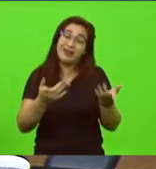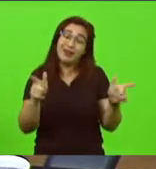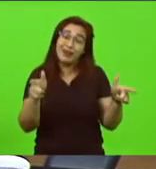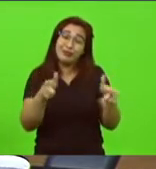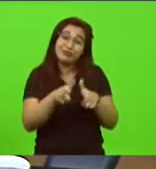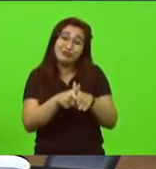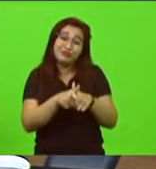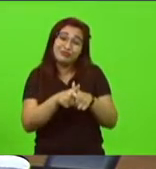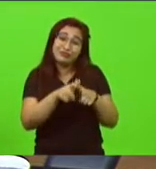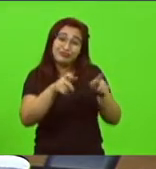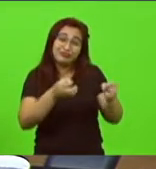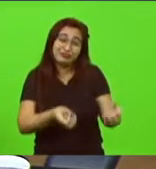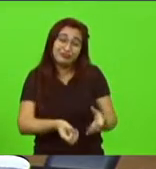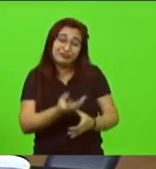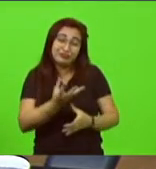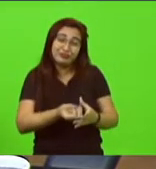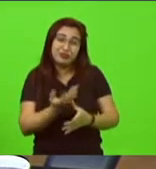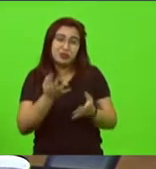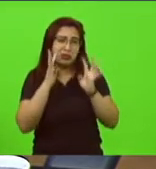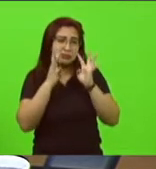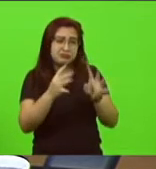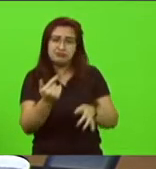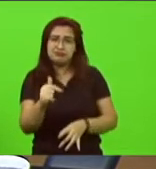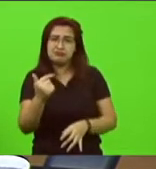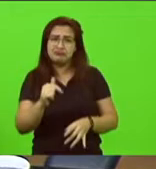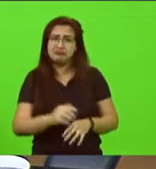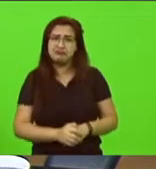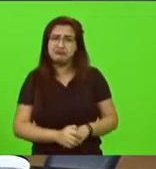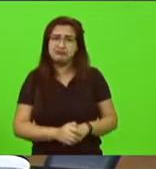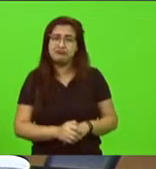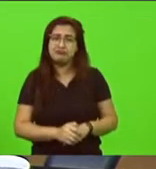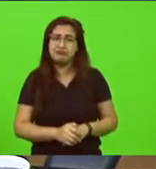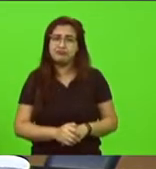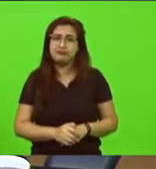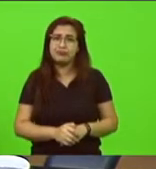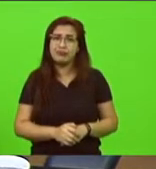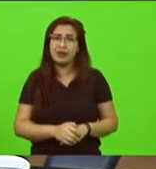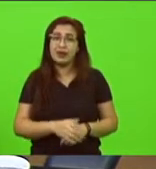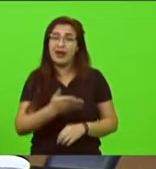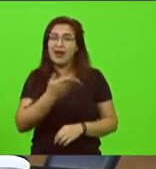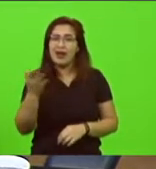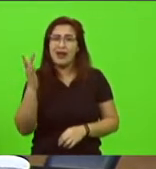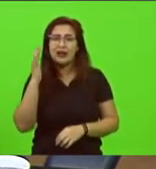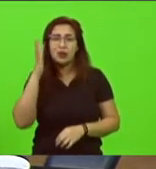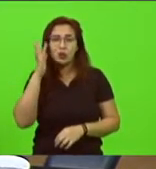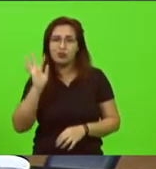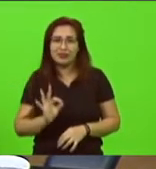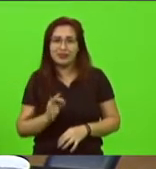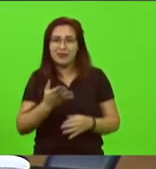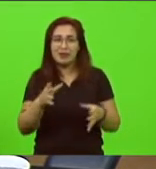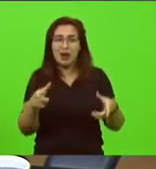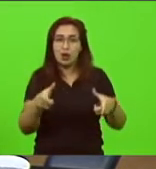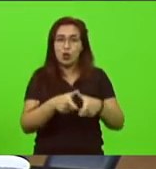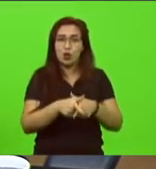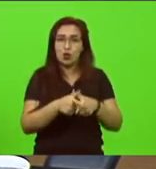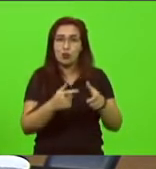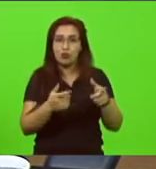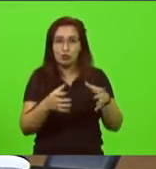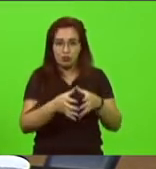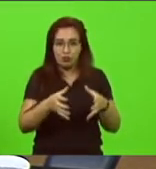não deram muita atenção não se tocaram talvez que esses pequenos somados são muitos e são grandes